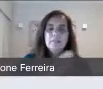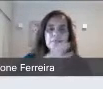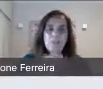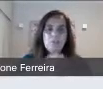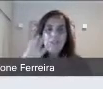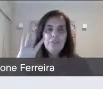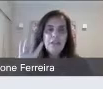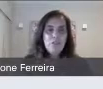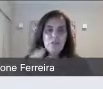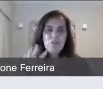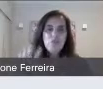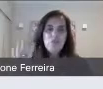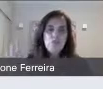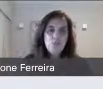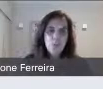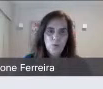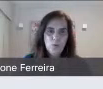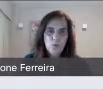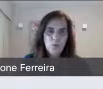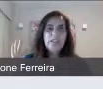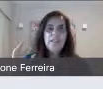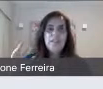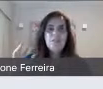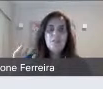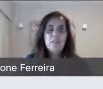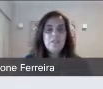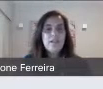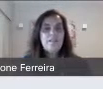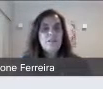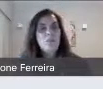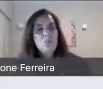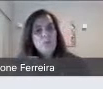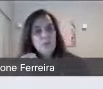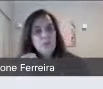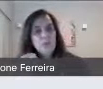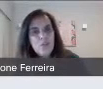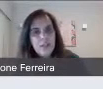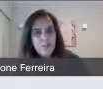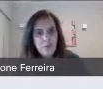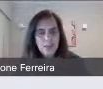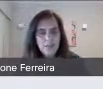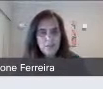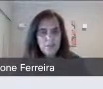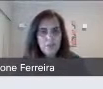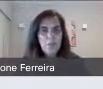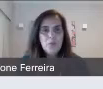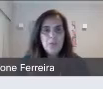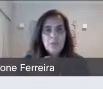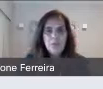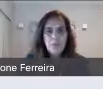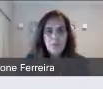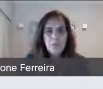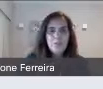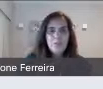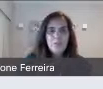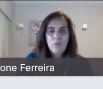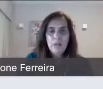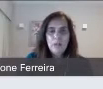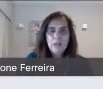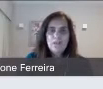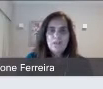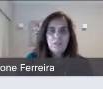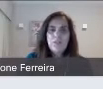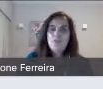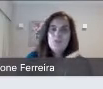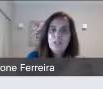vão ter vários tipos de bolsa, e as universidades mudam isso de ano para ano. Então, é importante estar bem